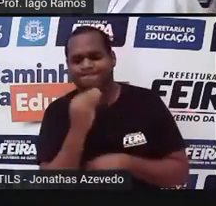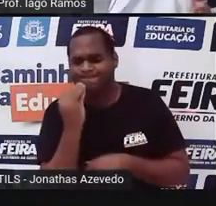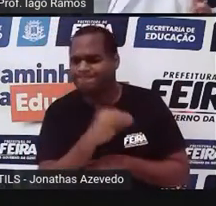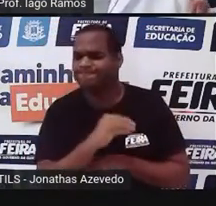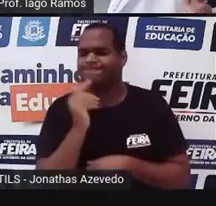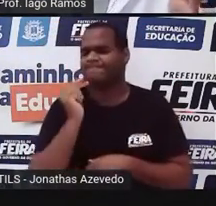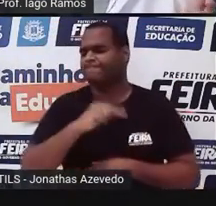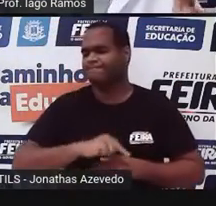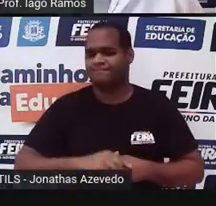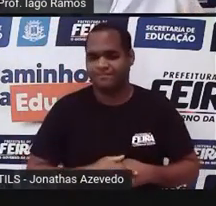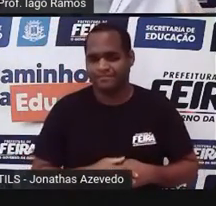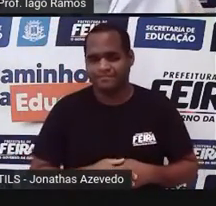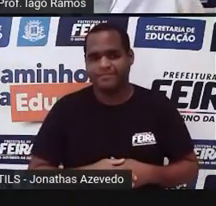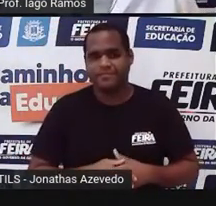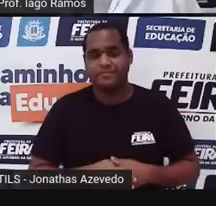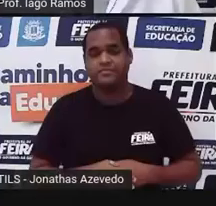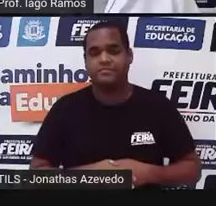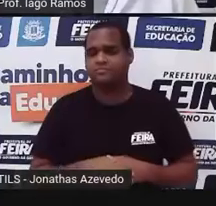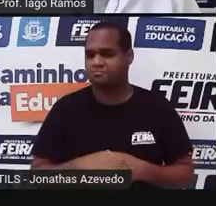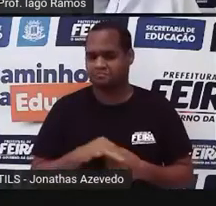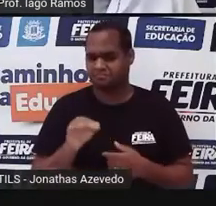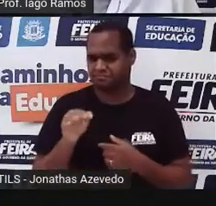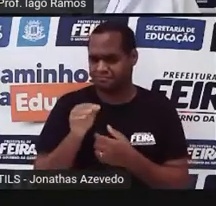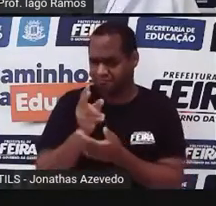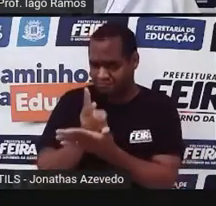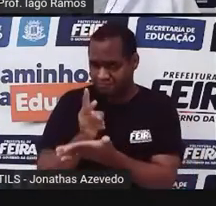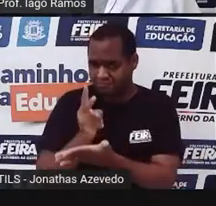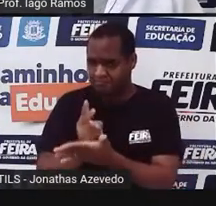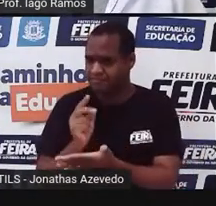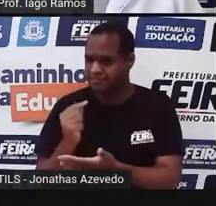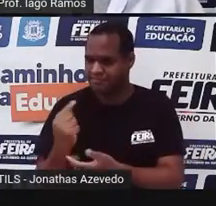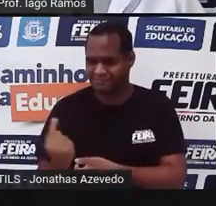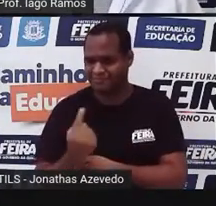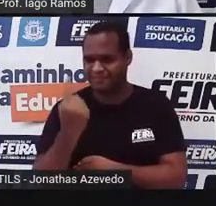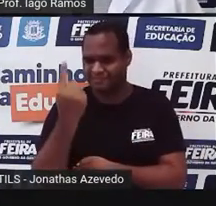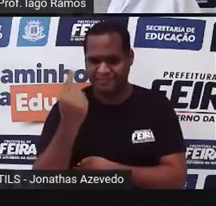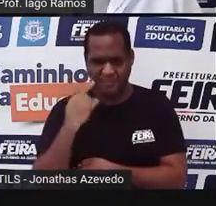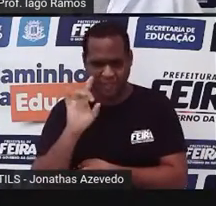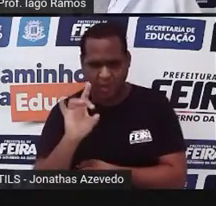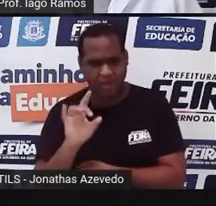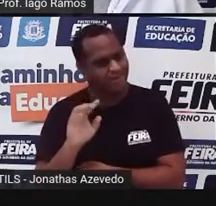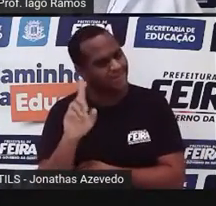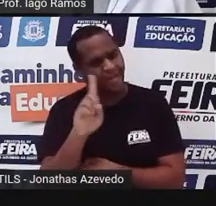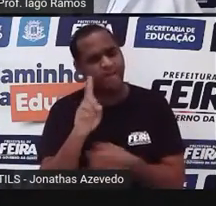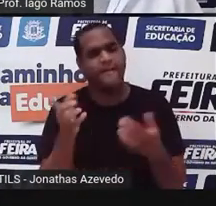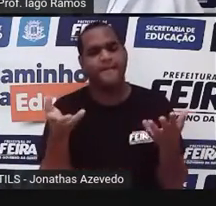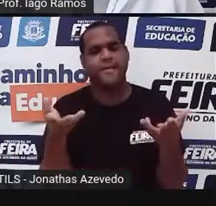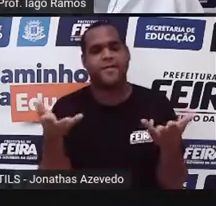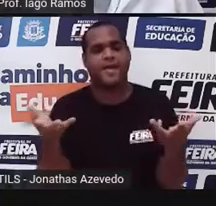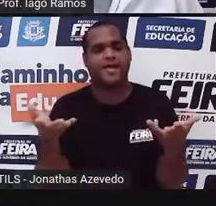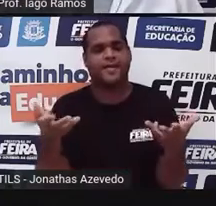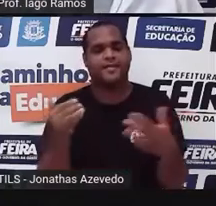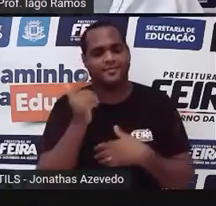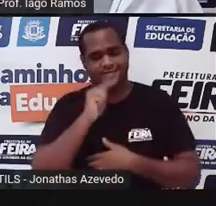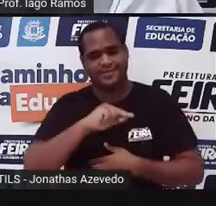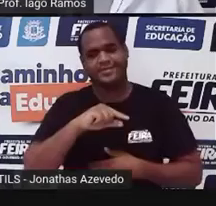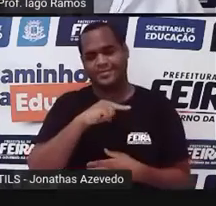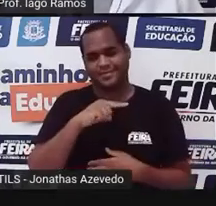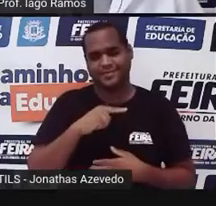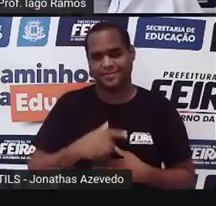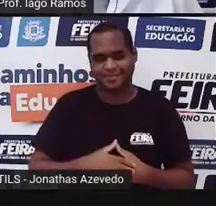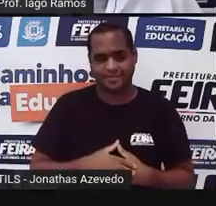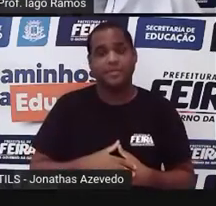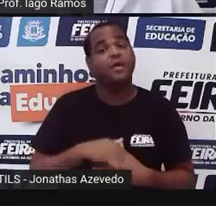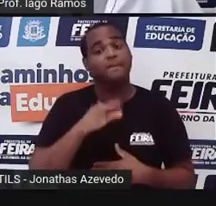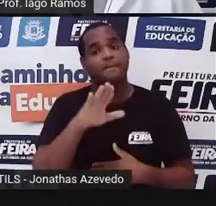Claro que nem sempre, porque vai contar também aí com a habilidade dos jogadores do time. Mas a média de